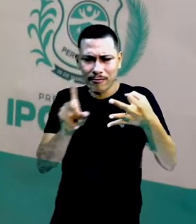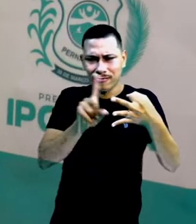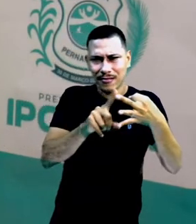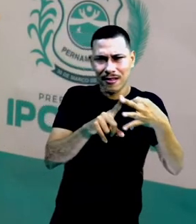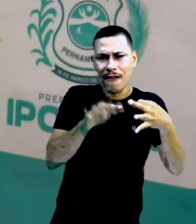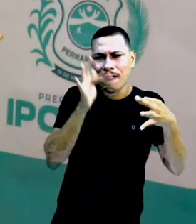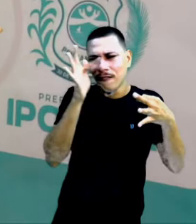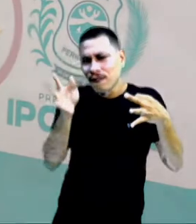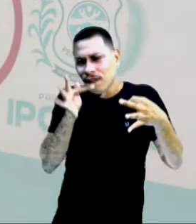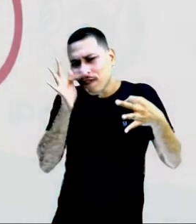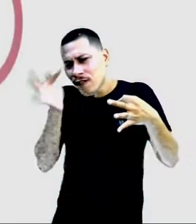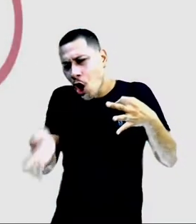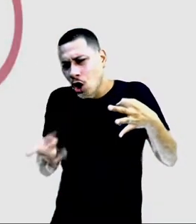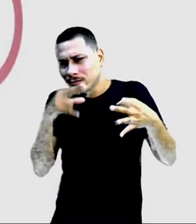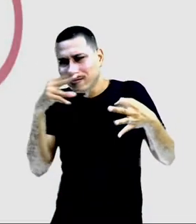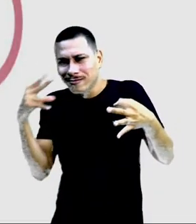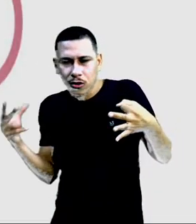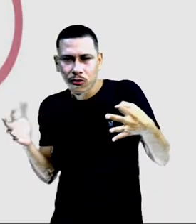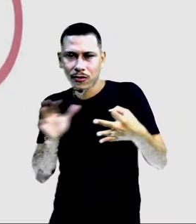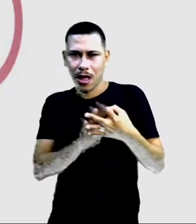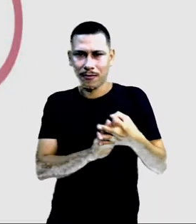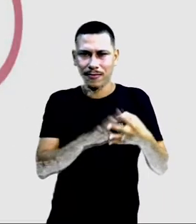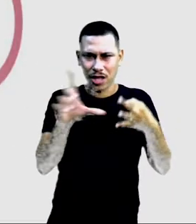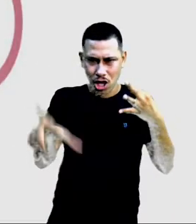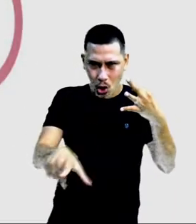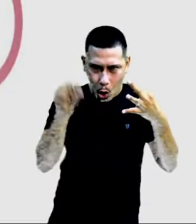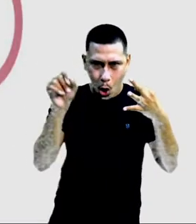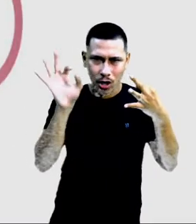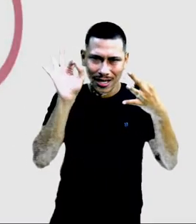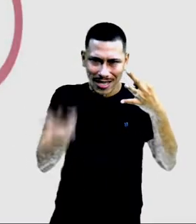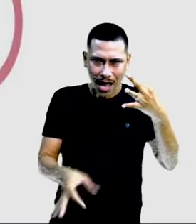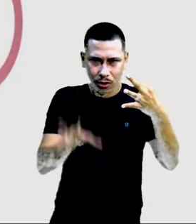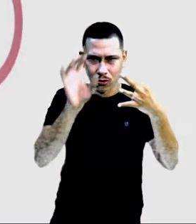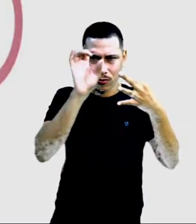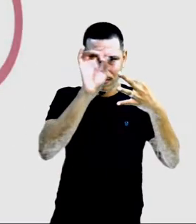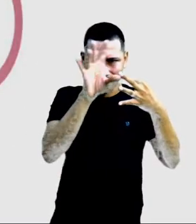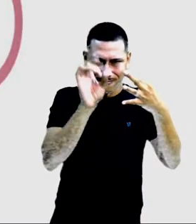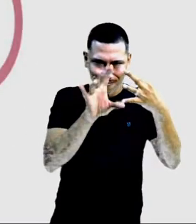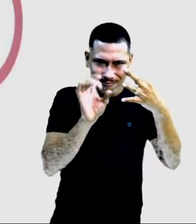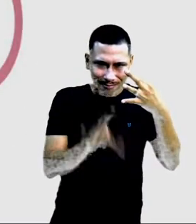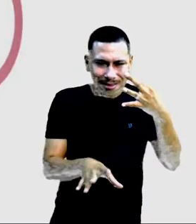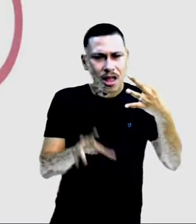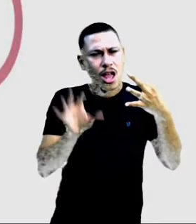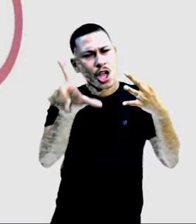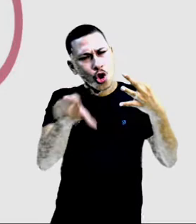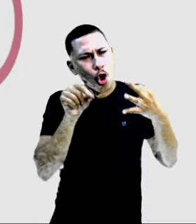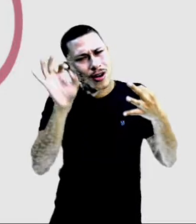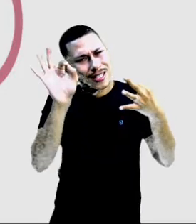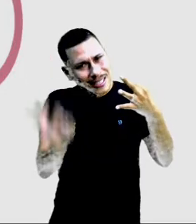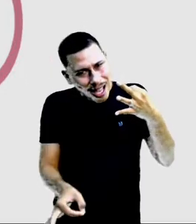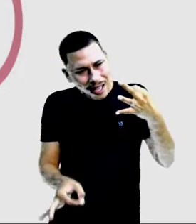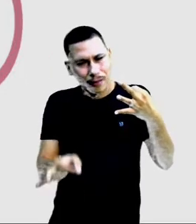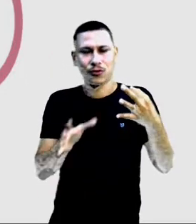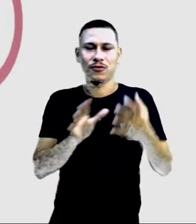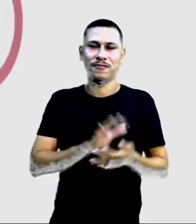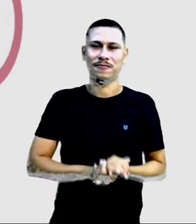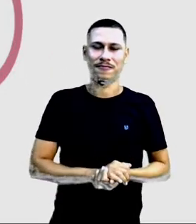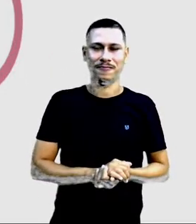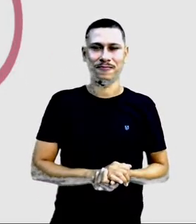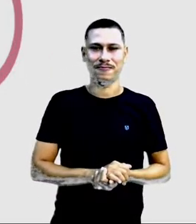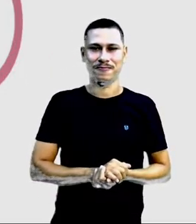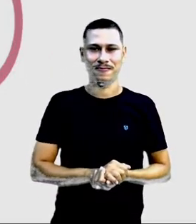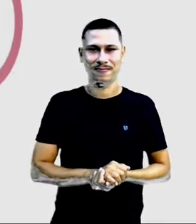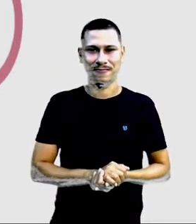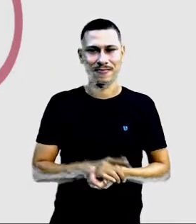cheirosas. O que é que ela leva, hein? Na cabeça. Esse peso, hein? O dia todinho carregando